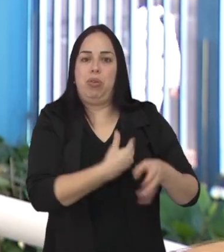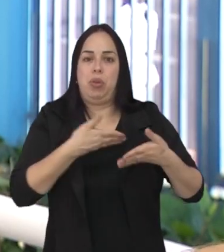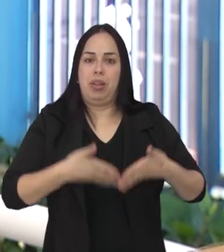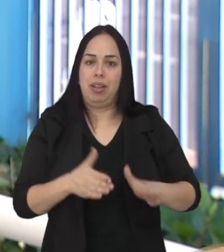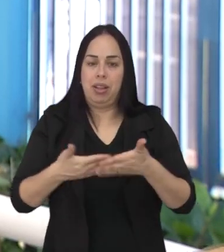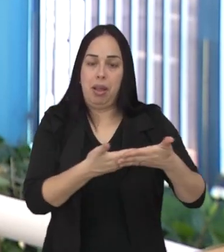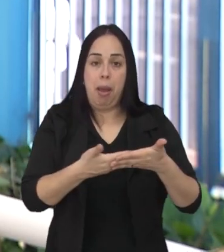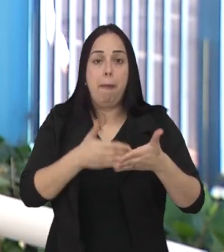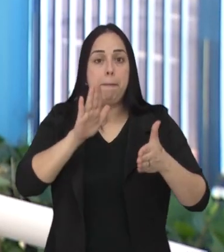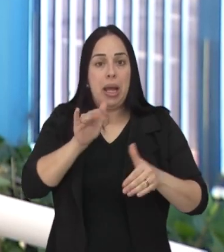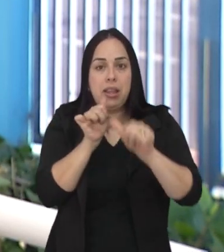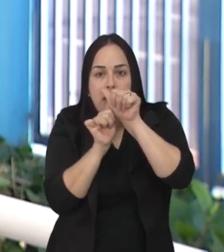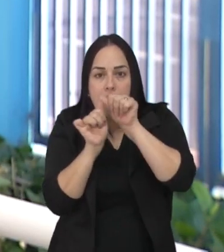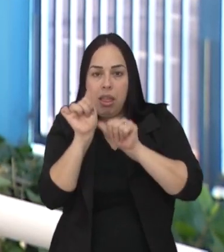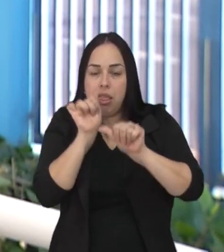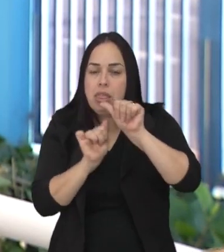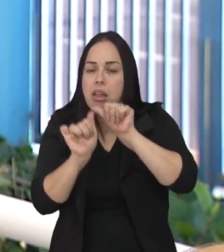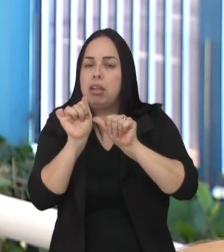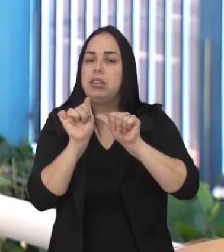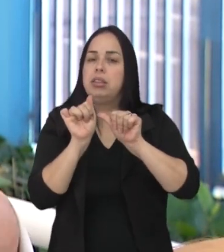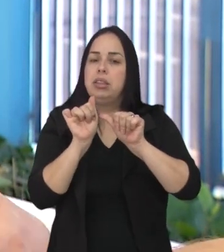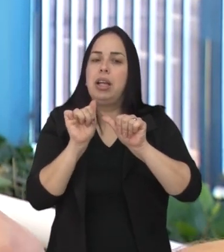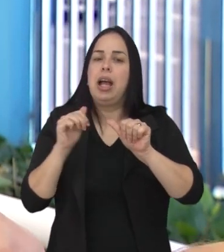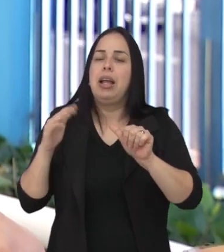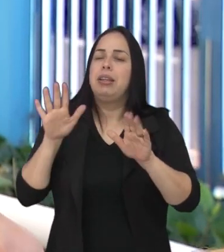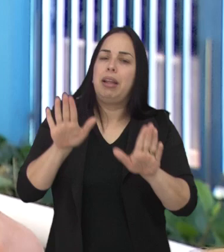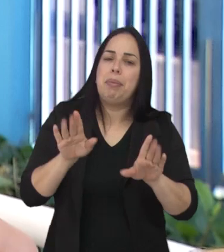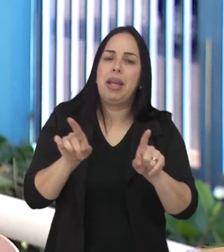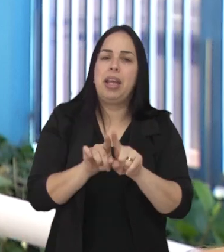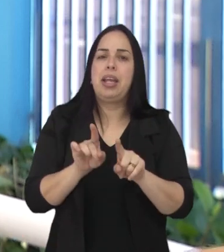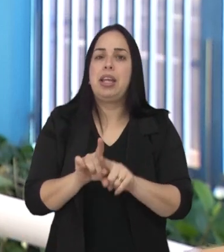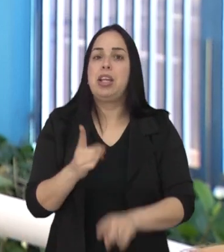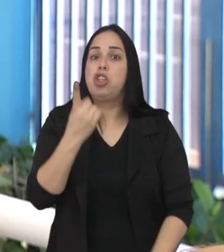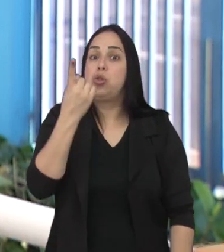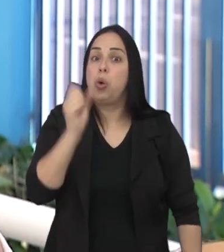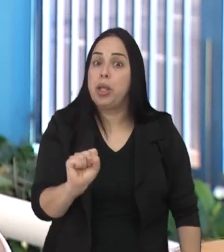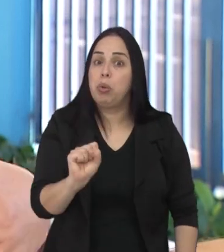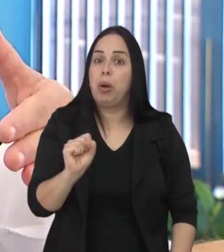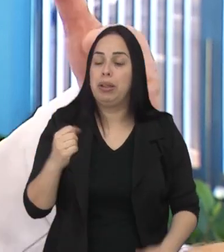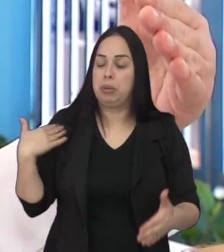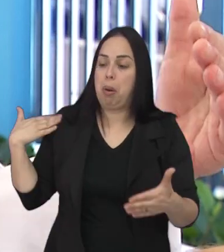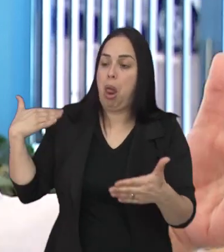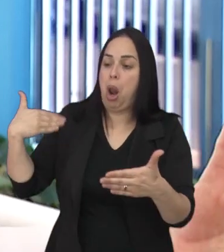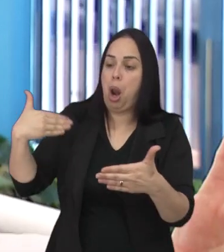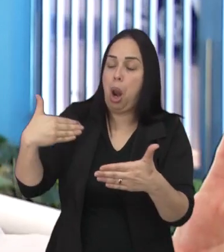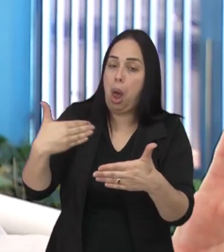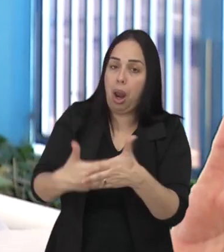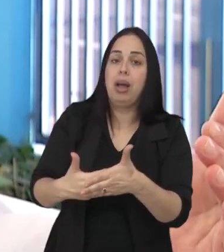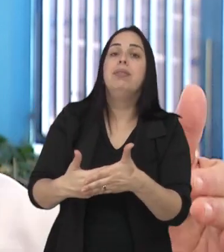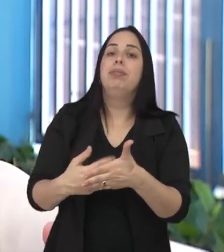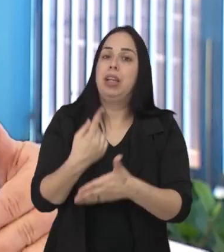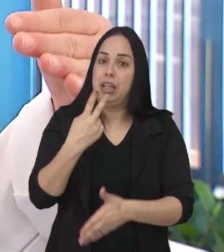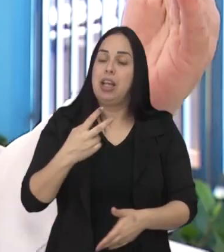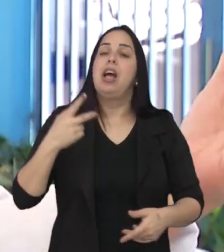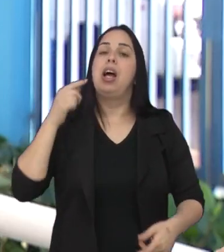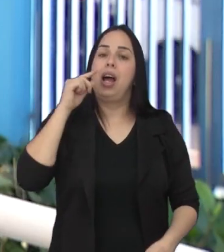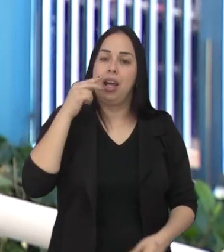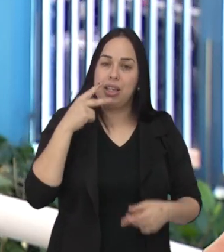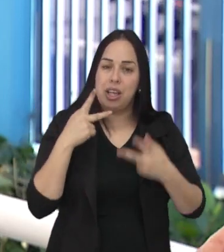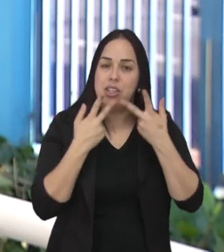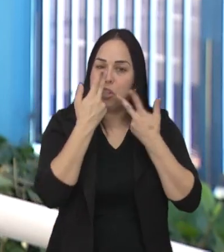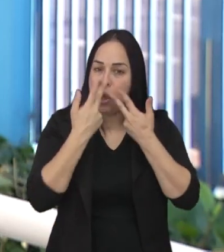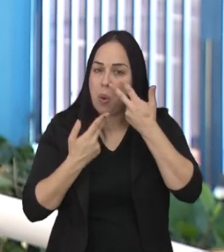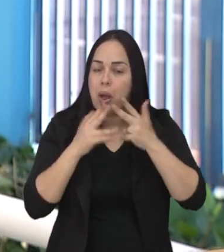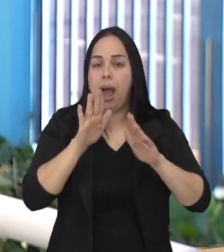vida. E as cirurgias de correção, elas começam com três meses de vida, mas elas terminam apenas aos 18 anos, e às vezes até